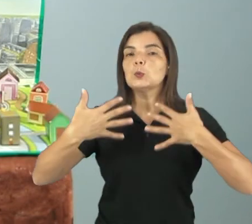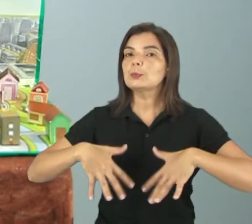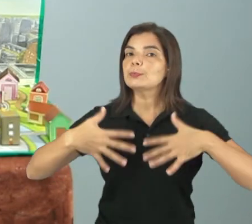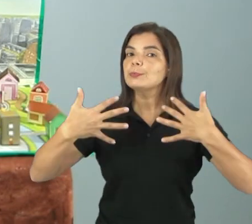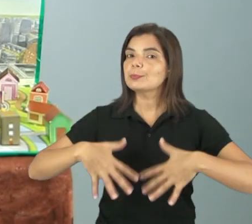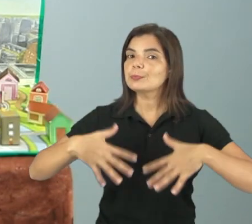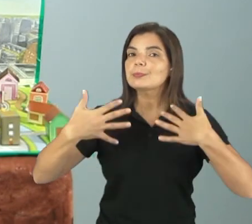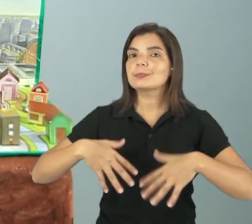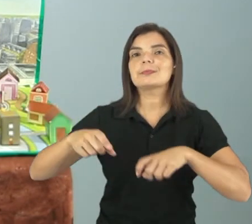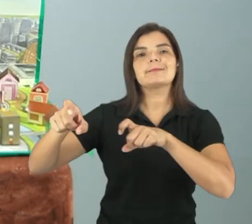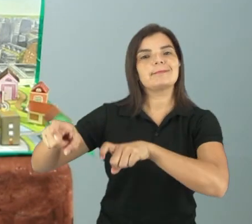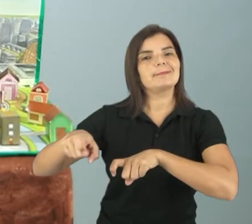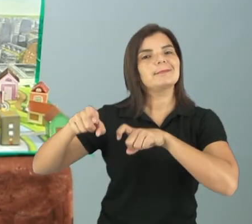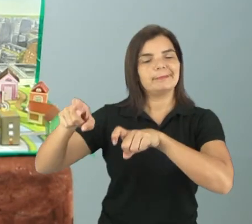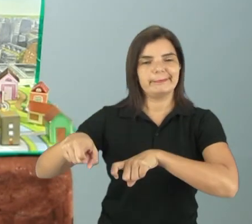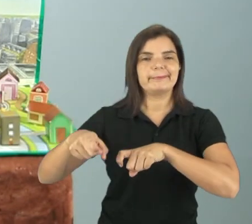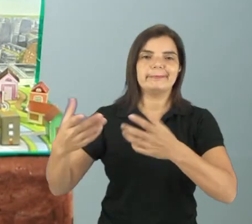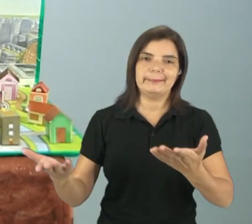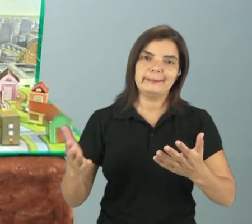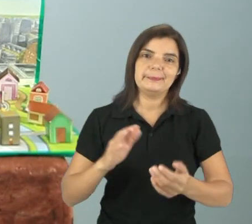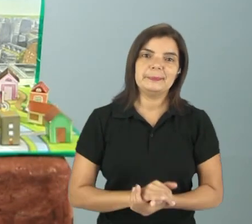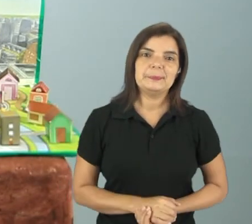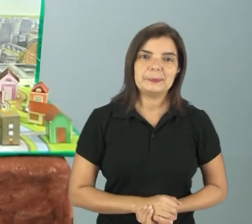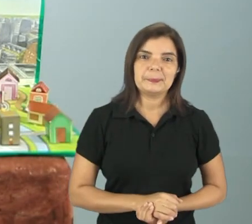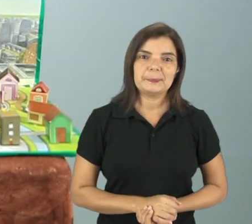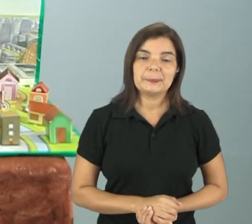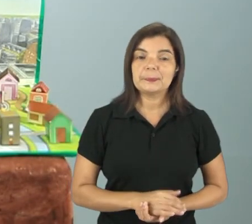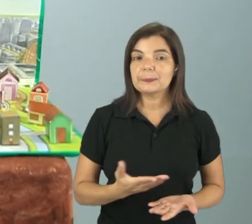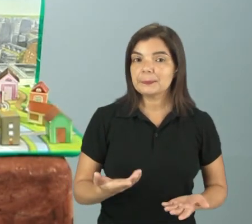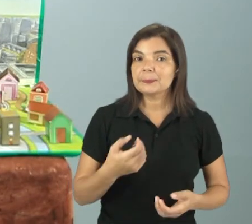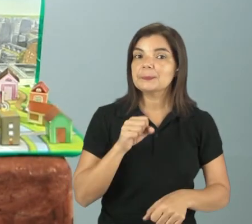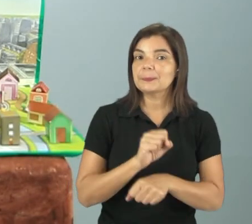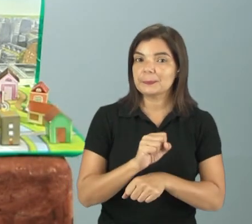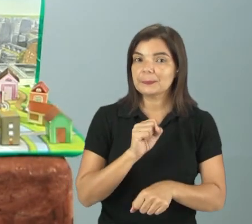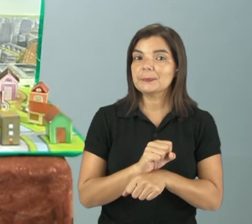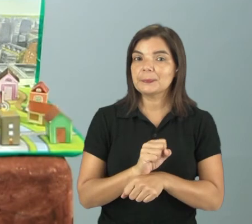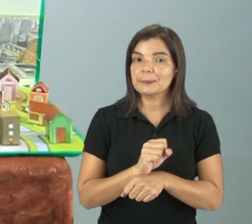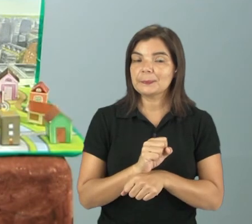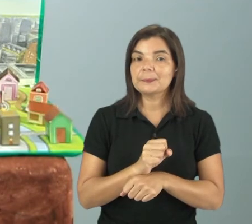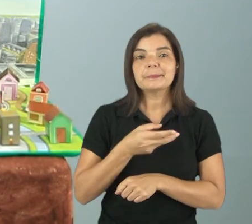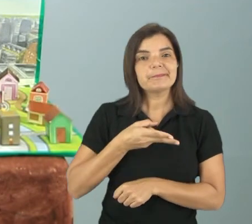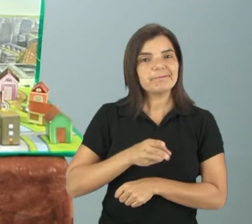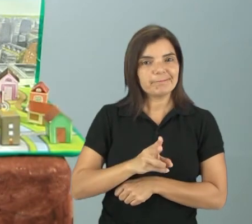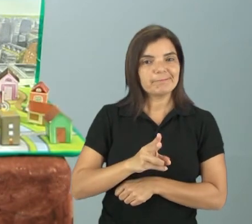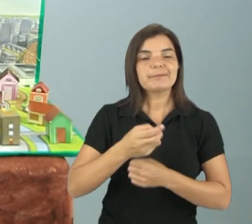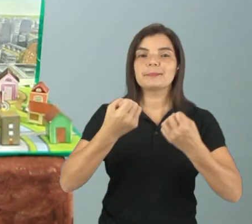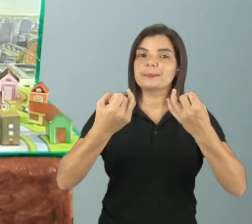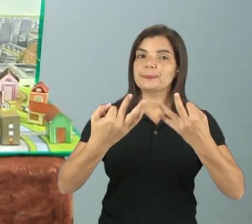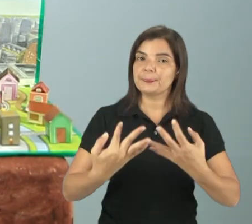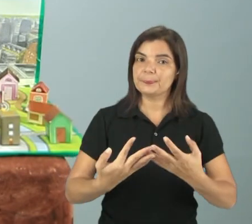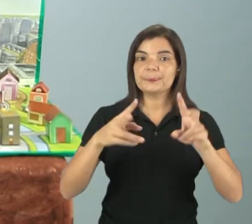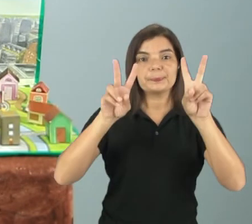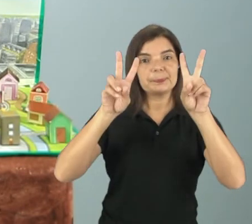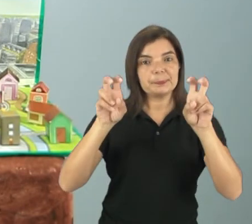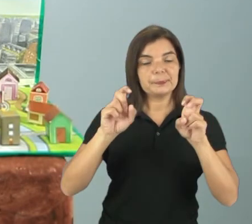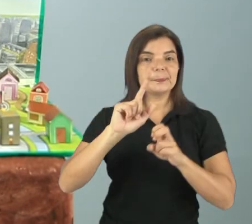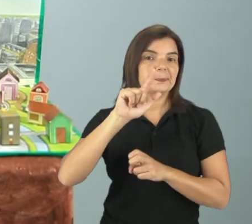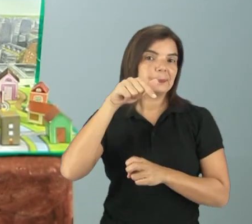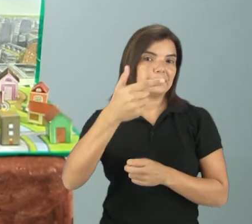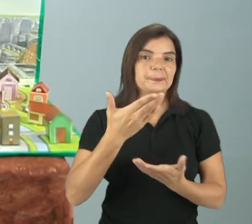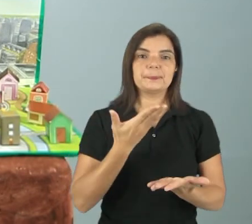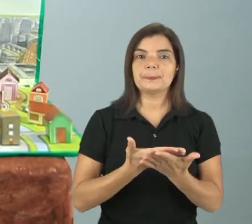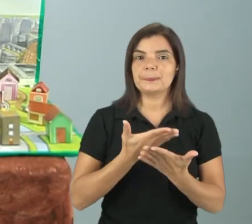muito, muito mesmo da zona rural. Então, eu espero você para continuarmos falando sobre esse assunto na